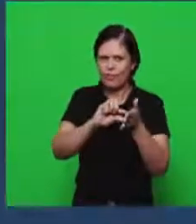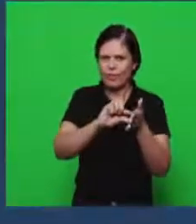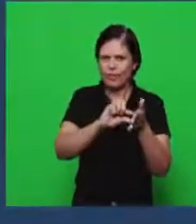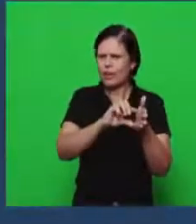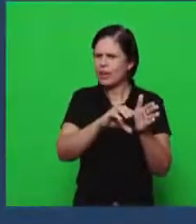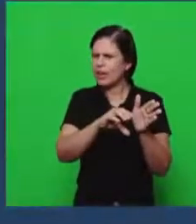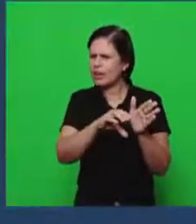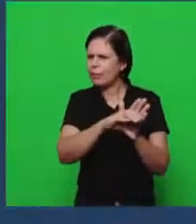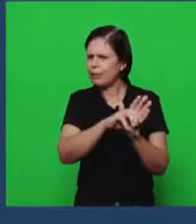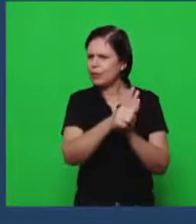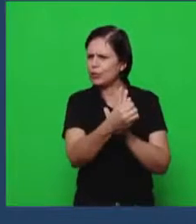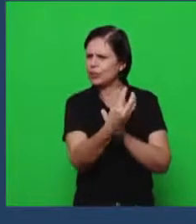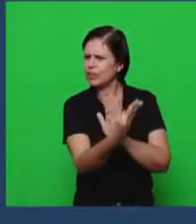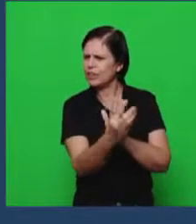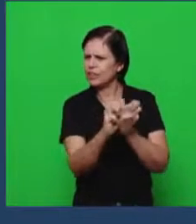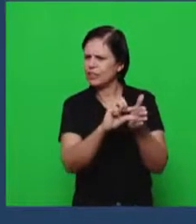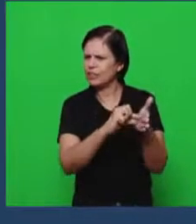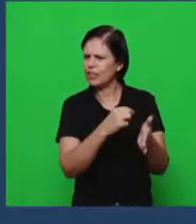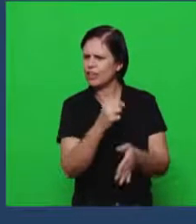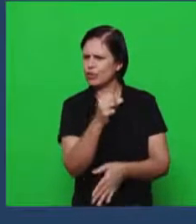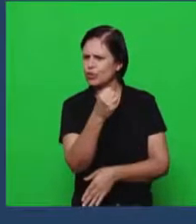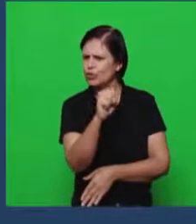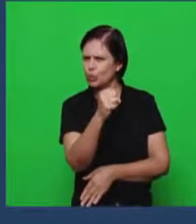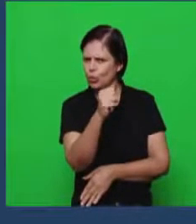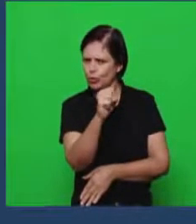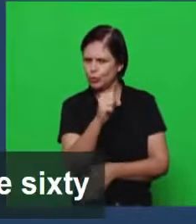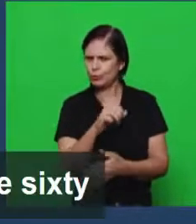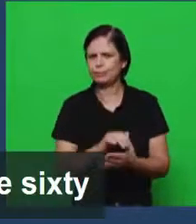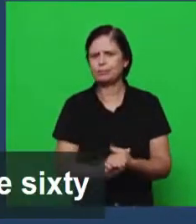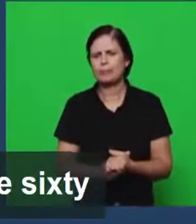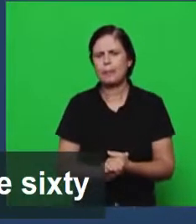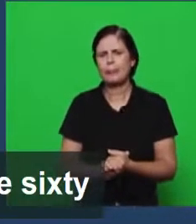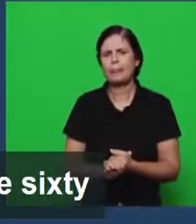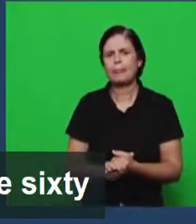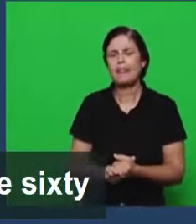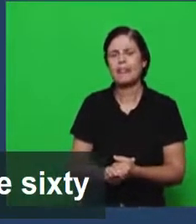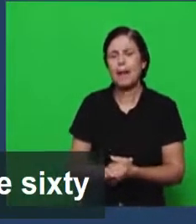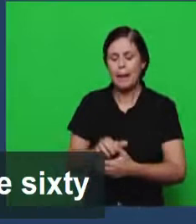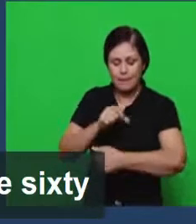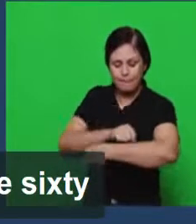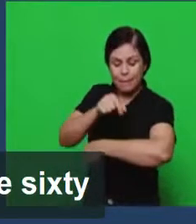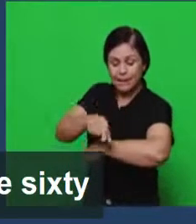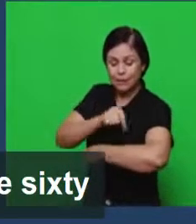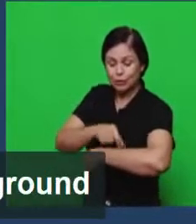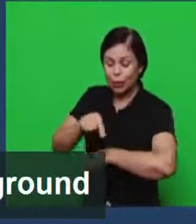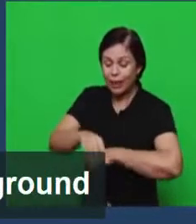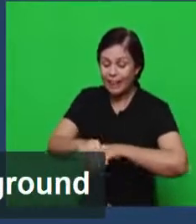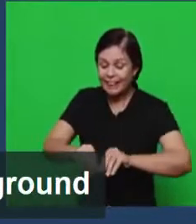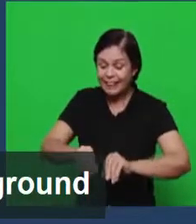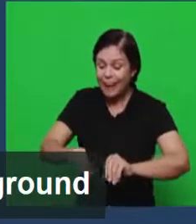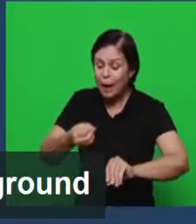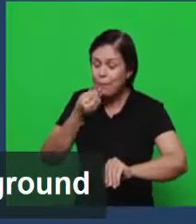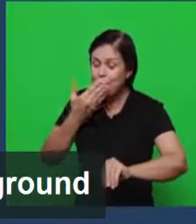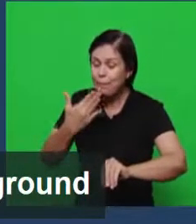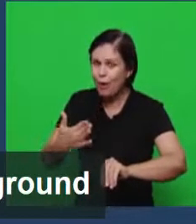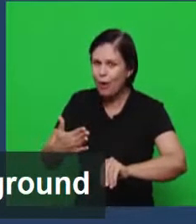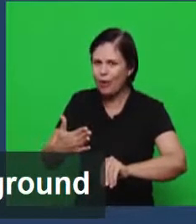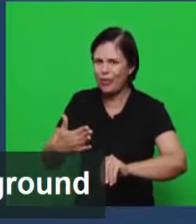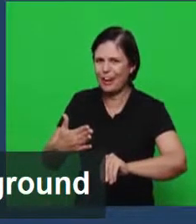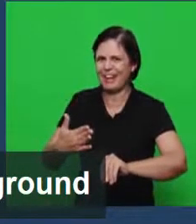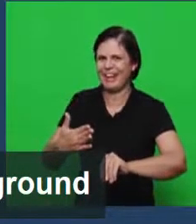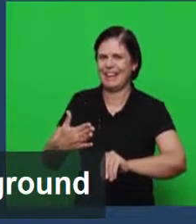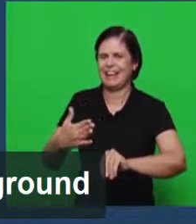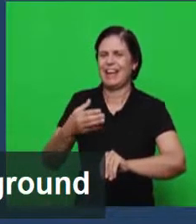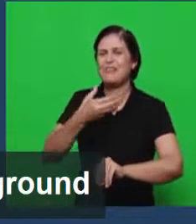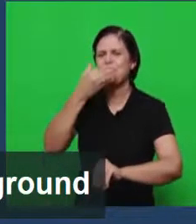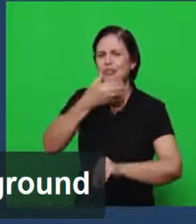e outra semeadura caiu em boa terra e deu fruto um a 100 outro a 60 e outro a 30 então